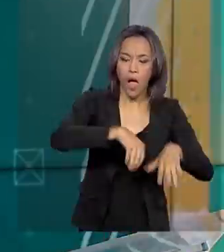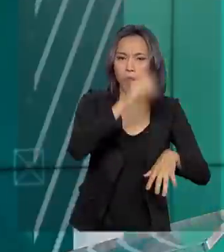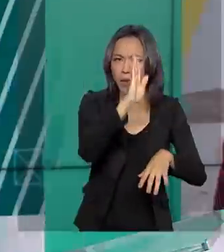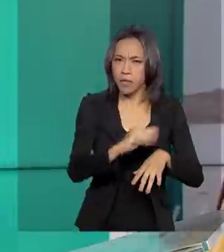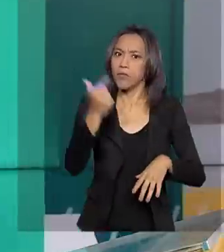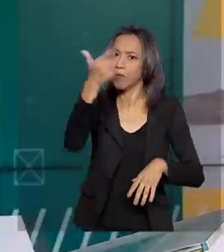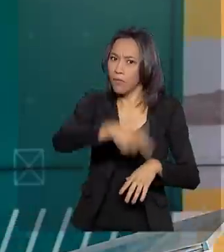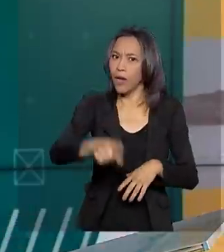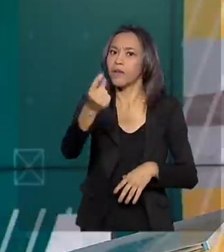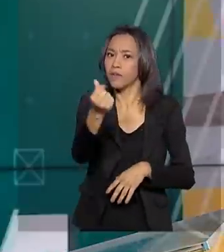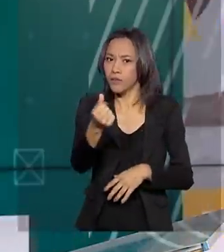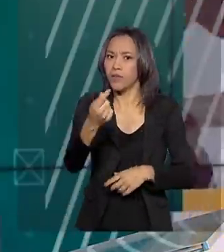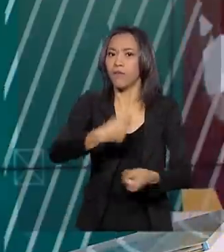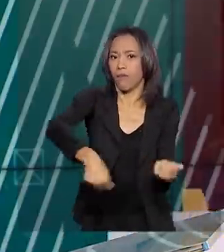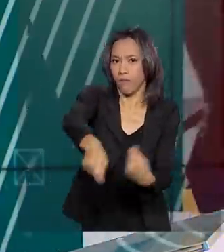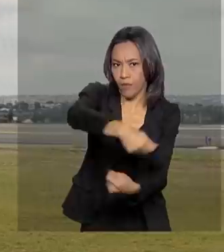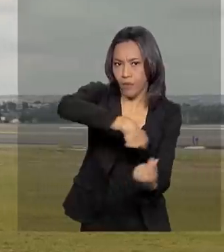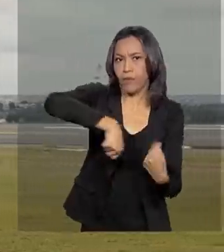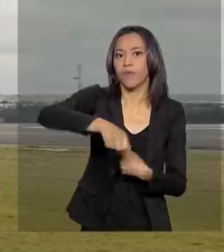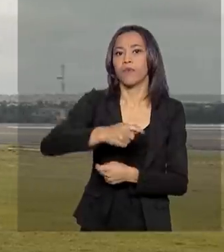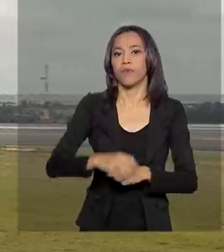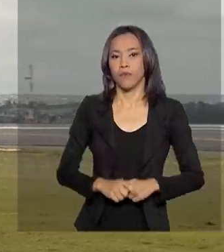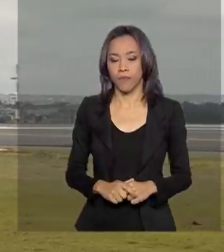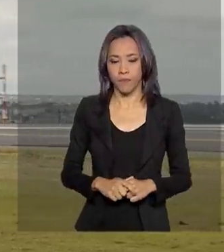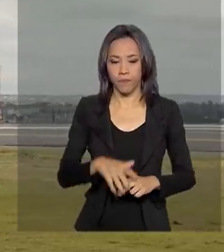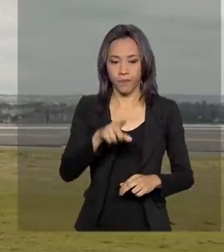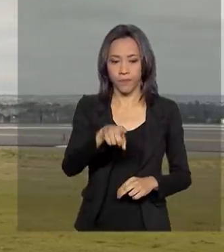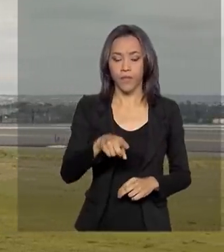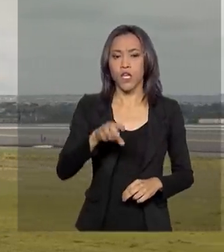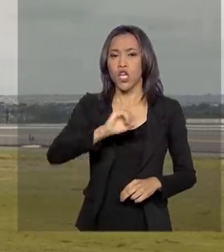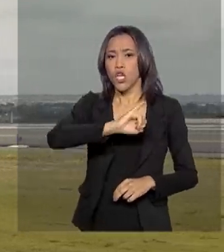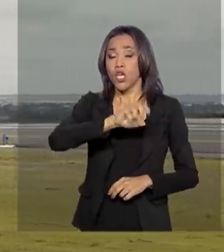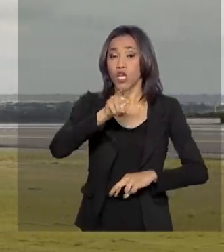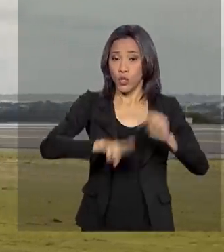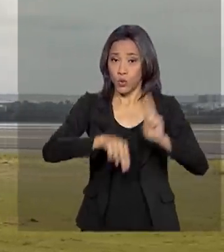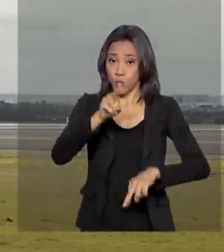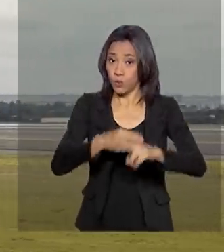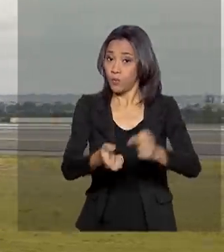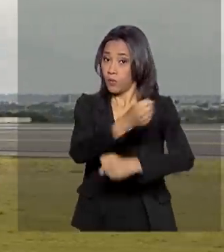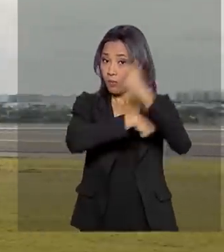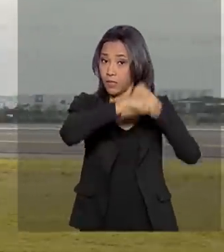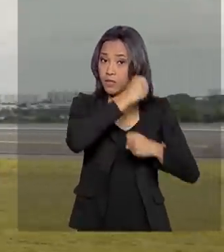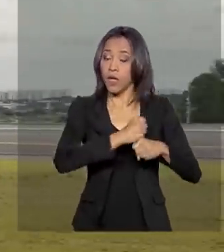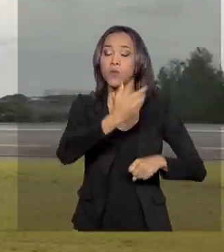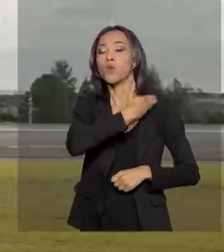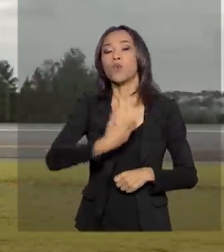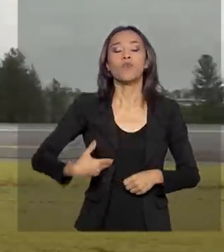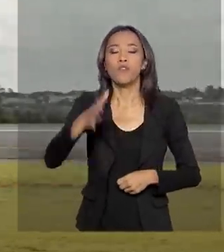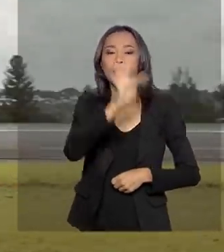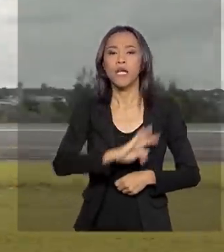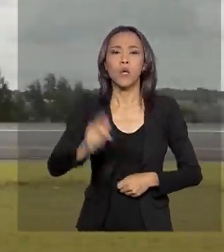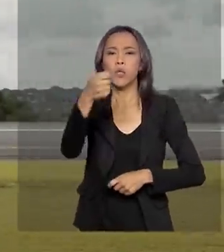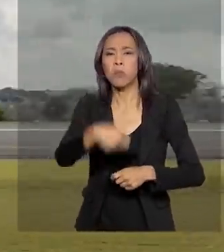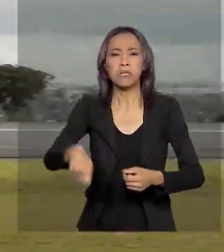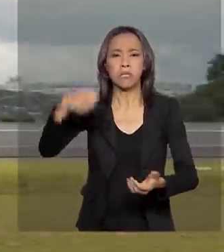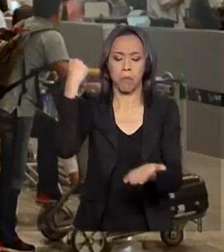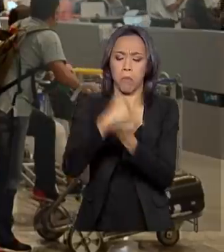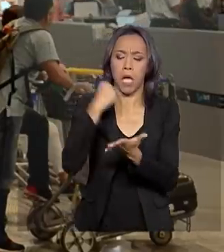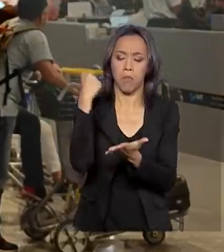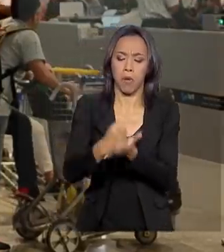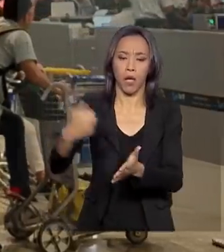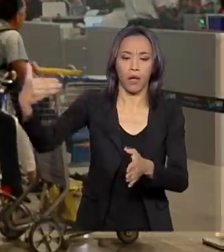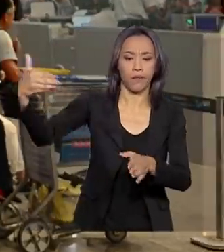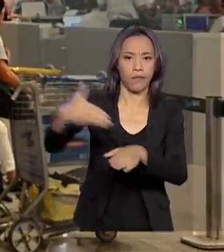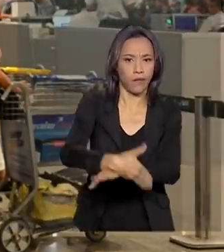recursos para a economia. Em junho do ano passado, o governo federal isentou do visto para entrar no Brasil